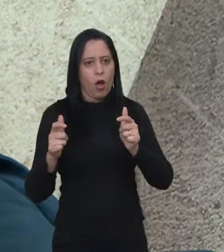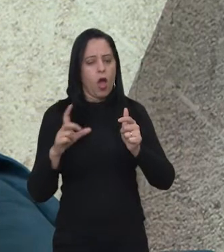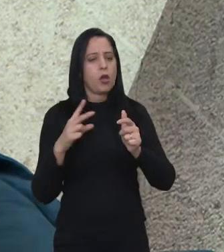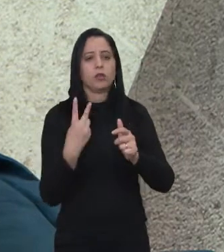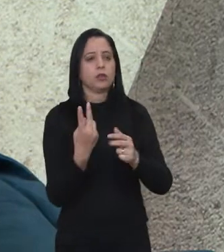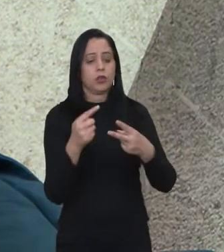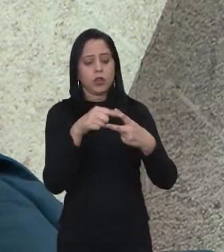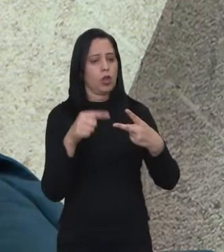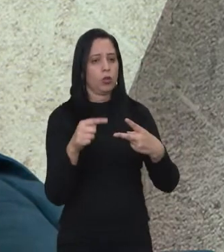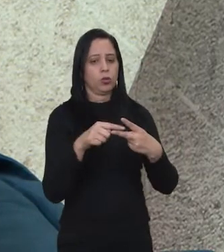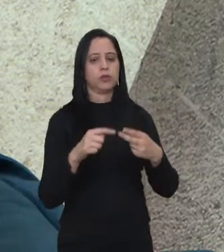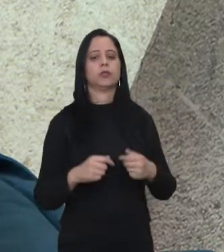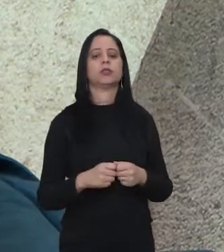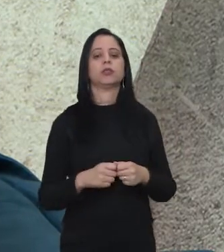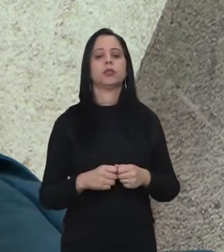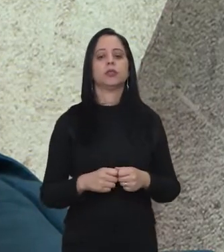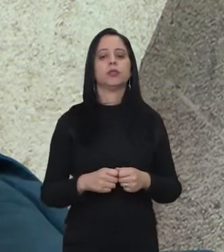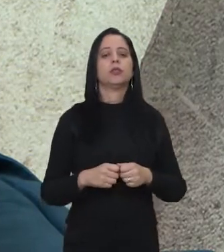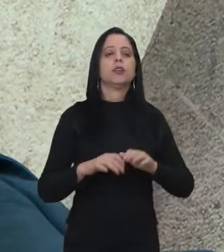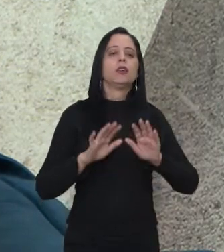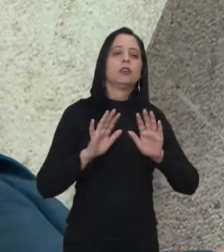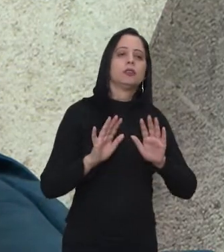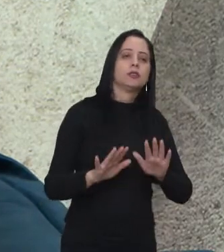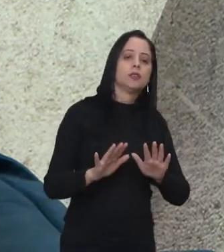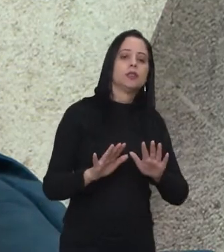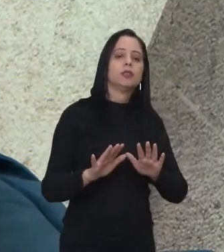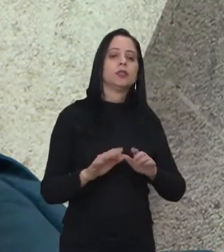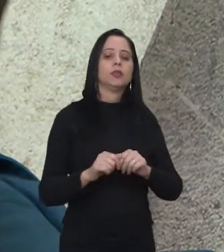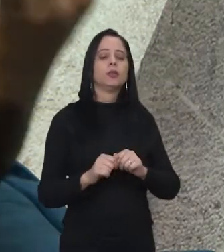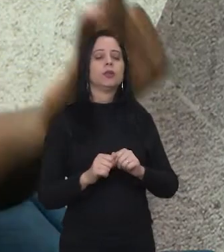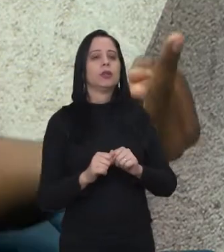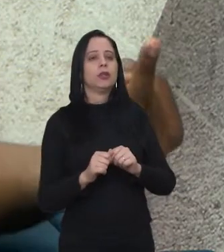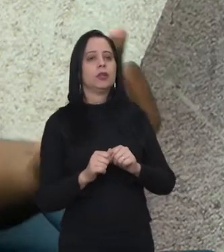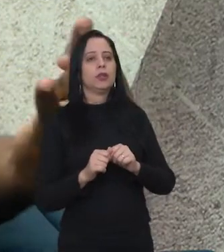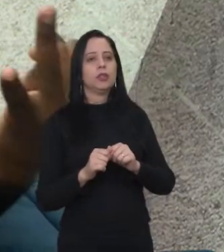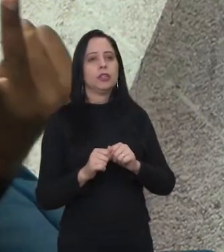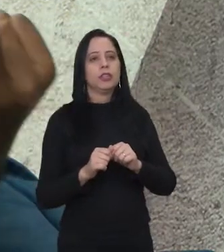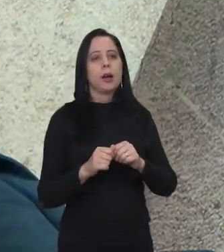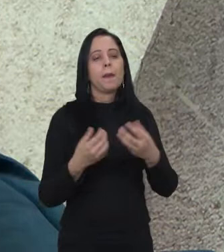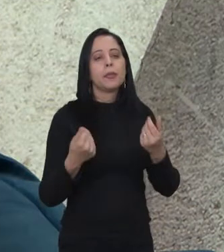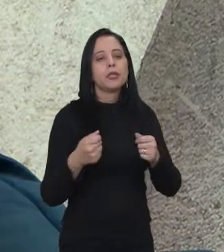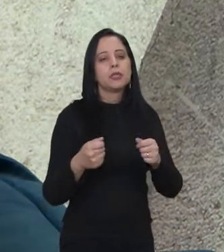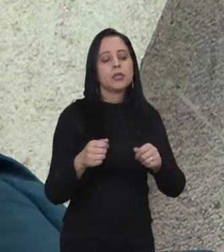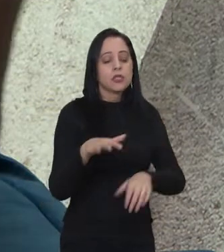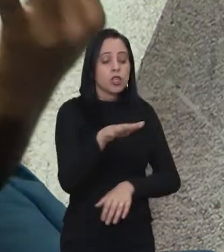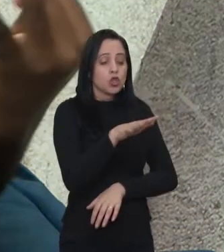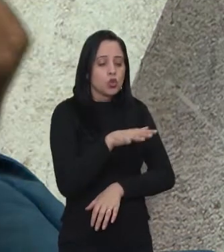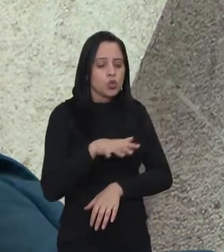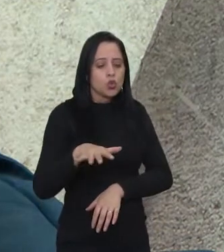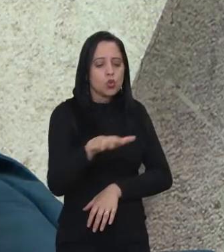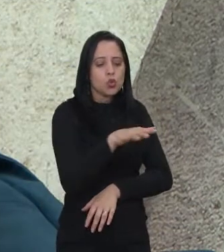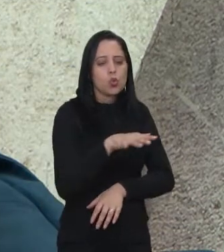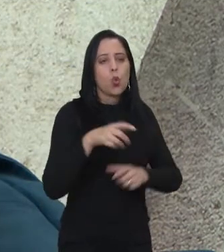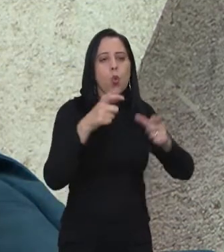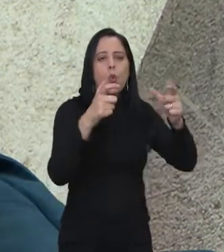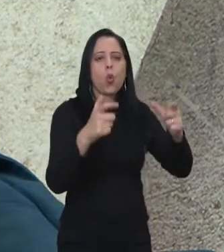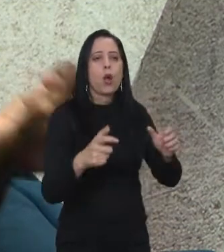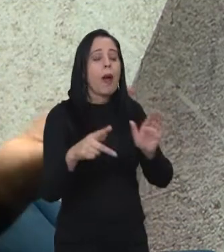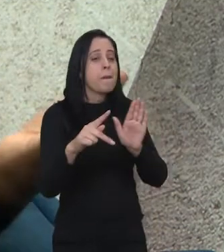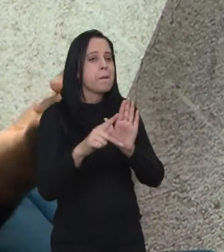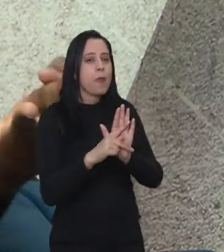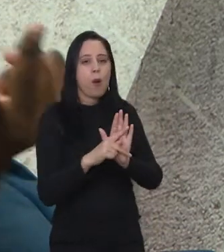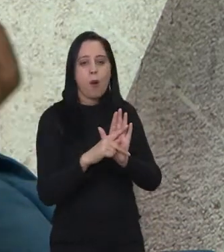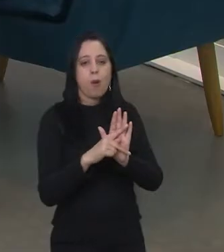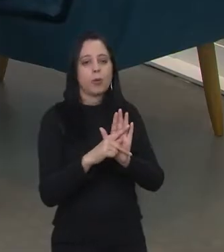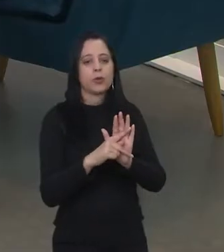grandes pilares. O primeiro pilar é o ambiente. O ambiente propício para isso. Um ambiente que seja adequado, tanto físico como